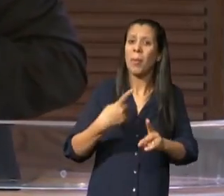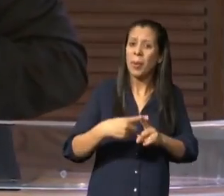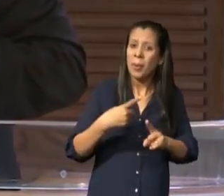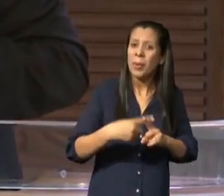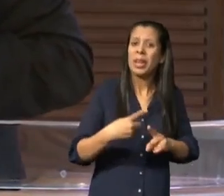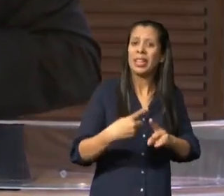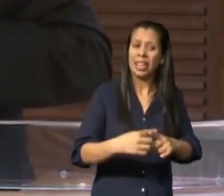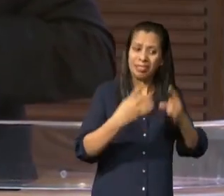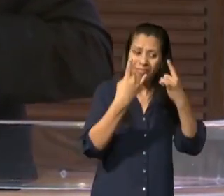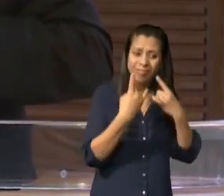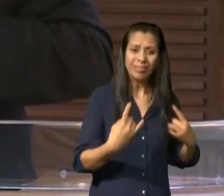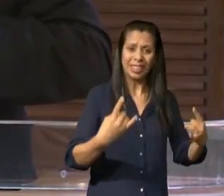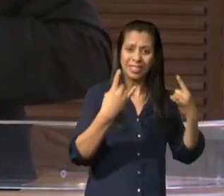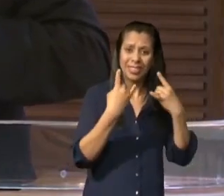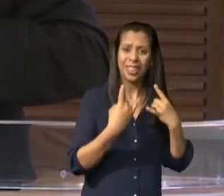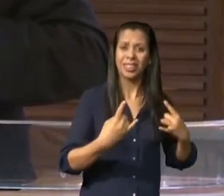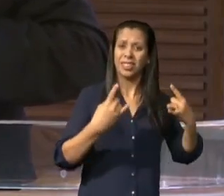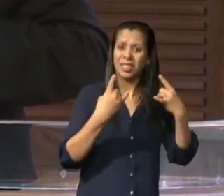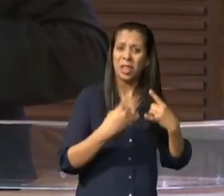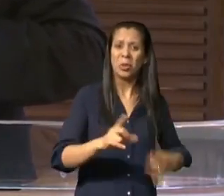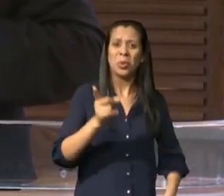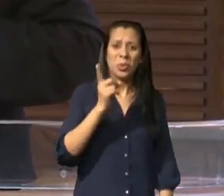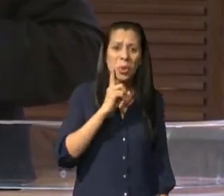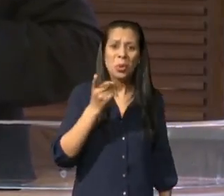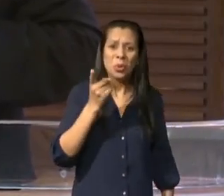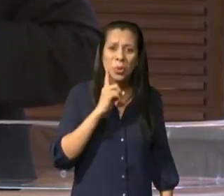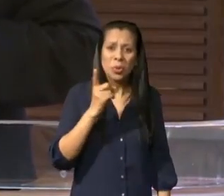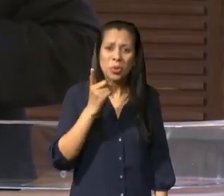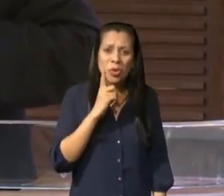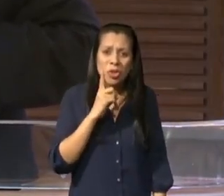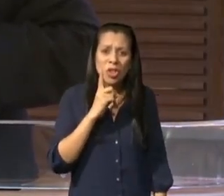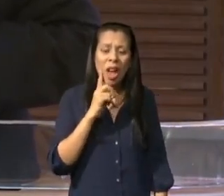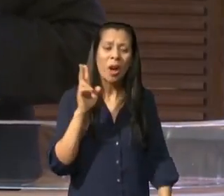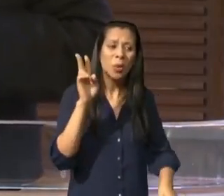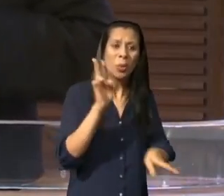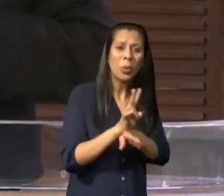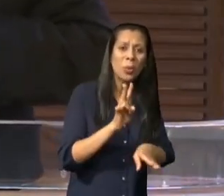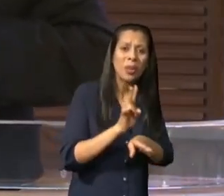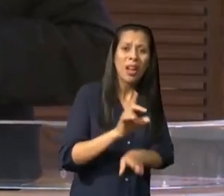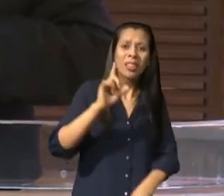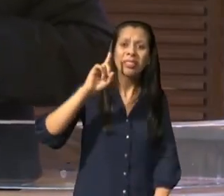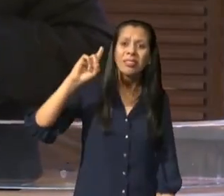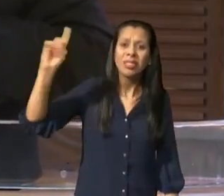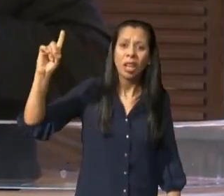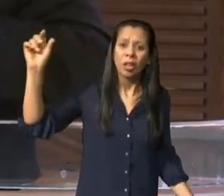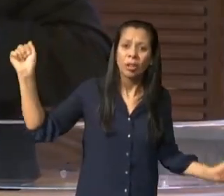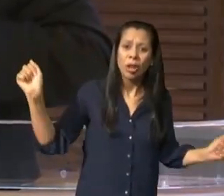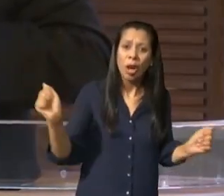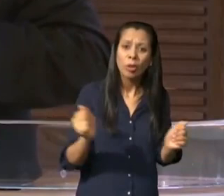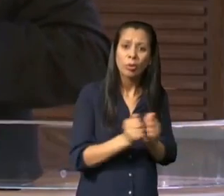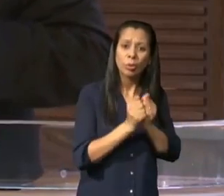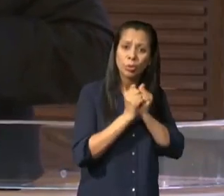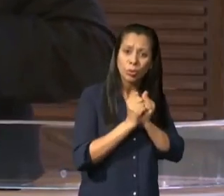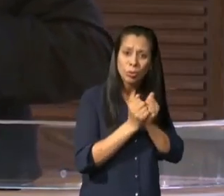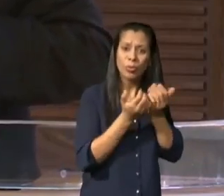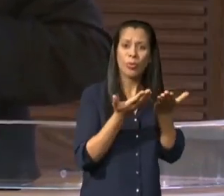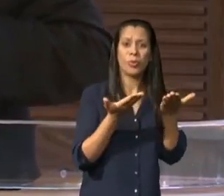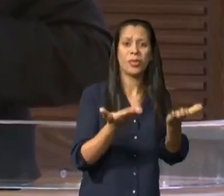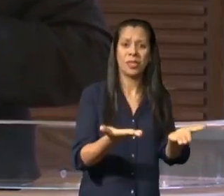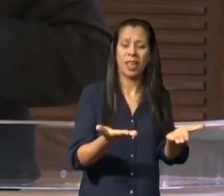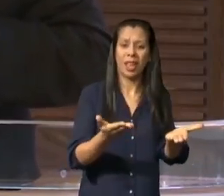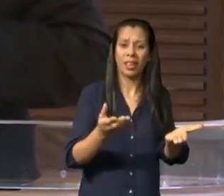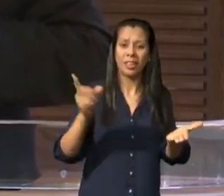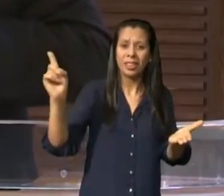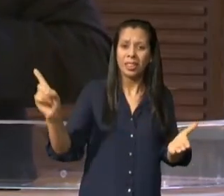não fosse humana mas Deus é fiel e não permitirá que sejais tentados além das vossas forças pelo